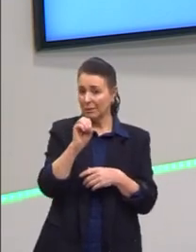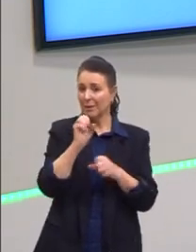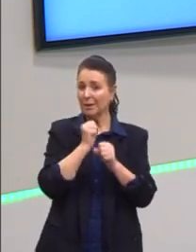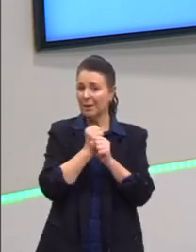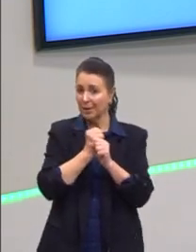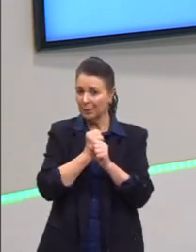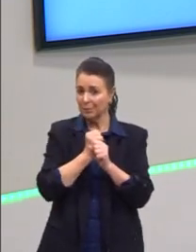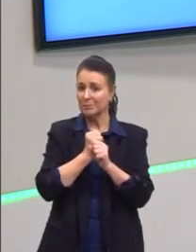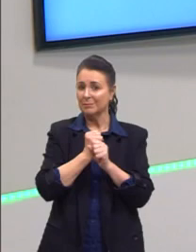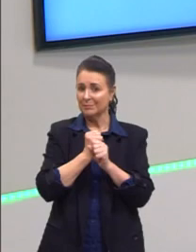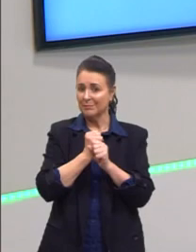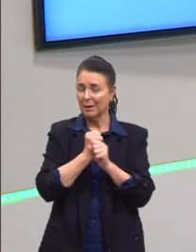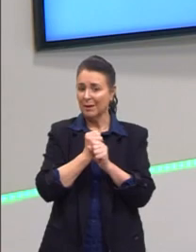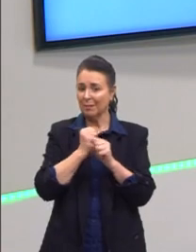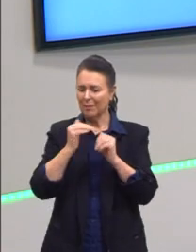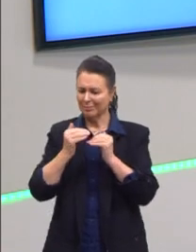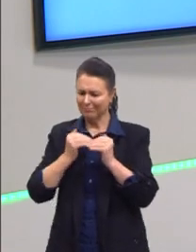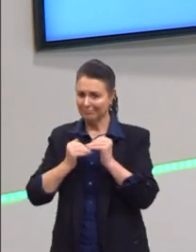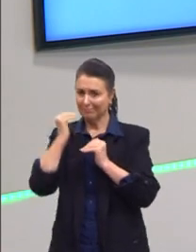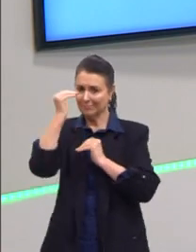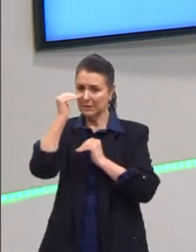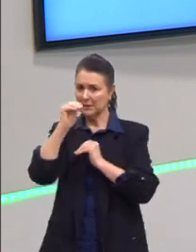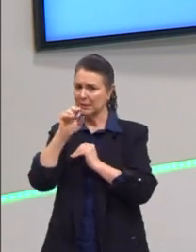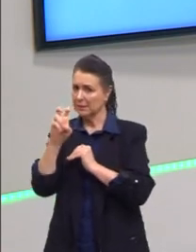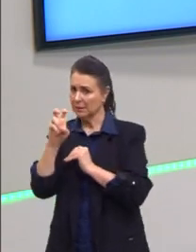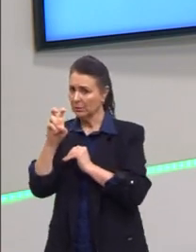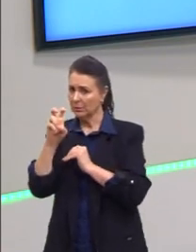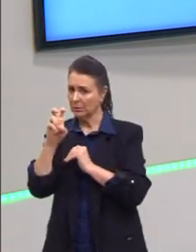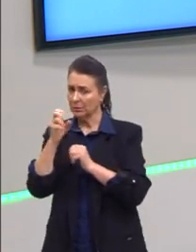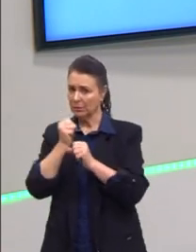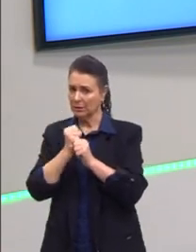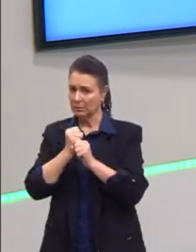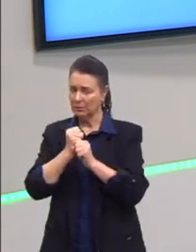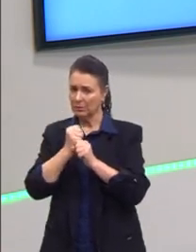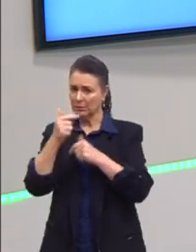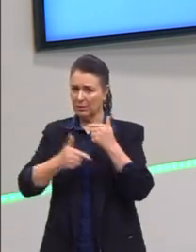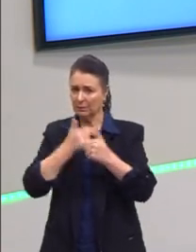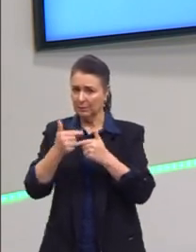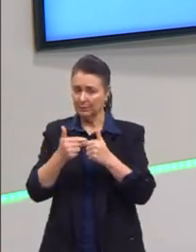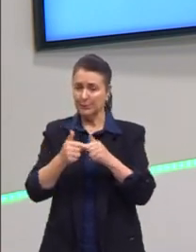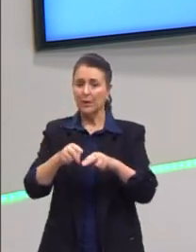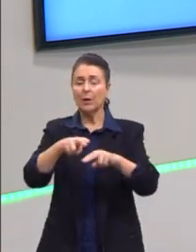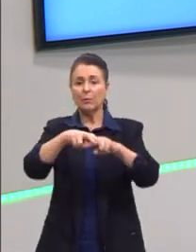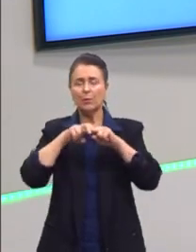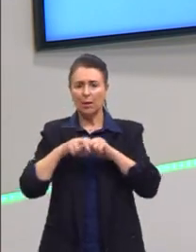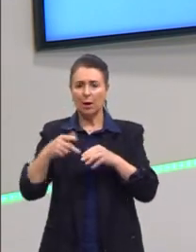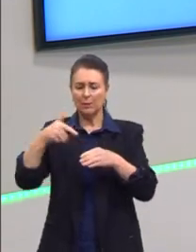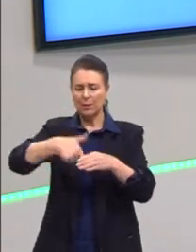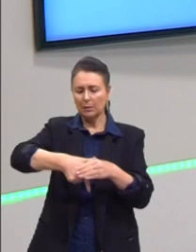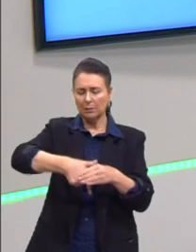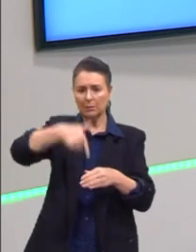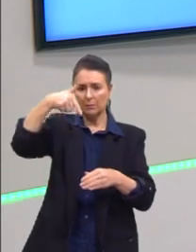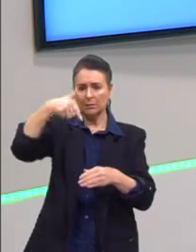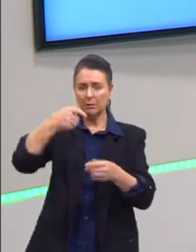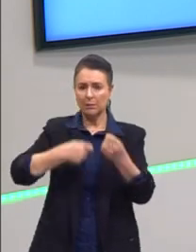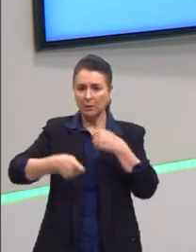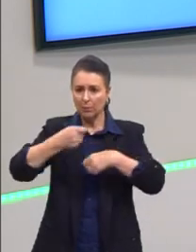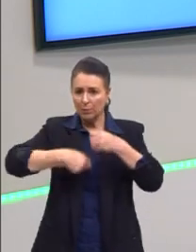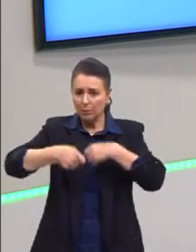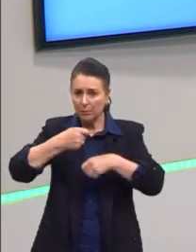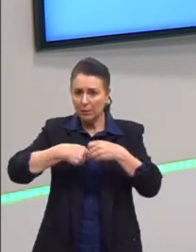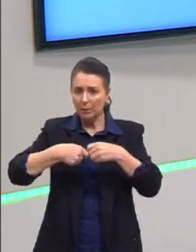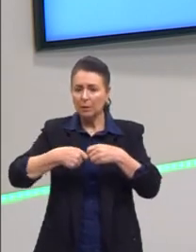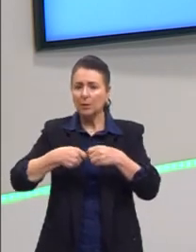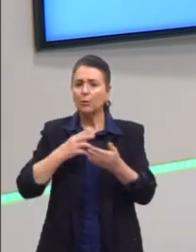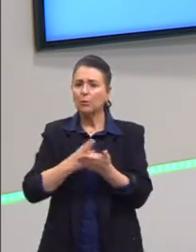cinco, justamente em cima do petróleo, a grande força motriz da economia era o petróleo, e